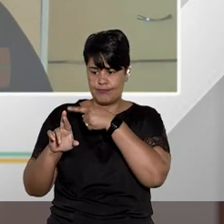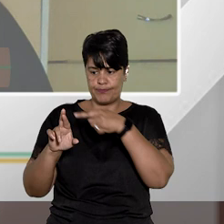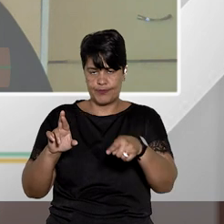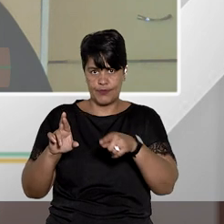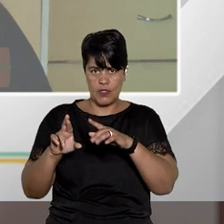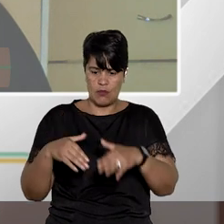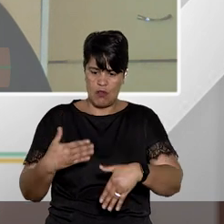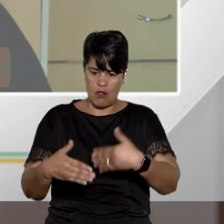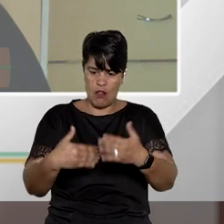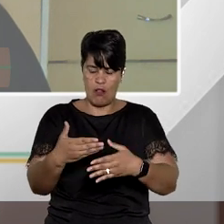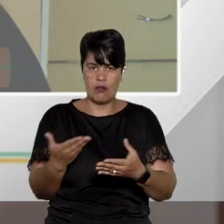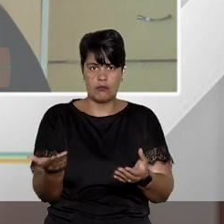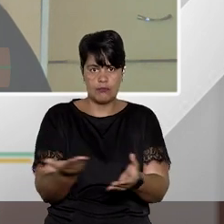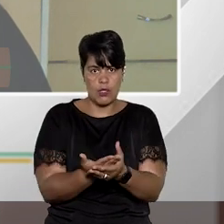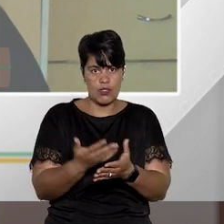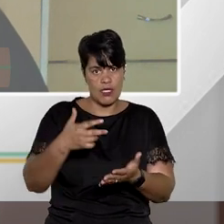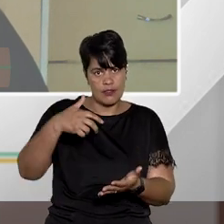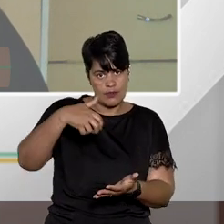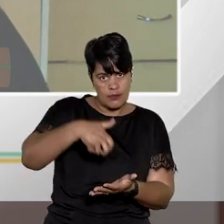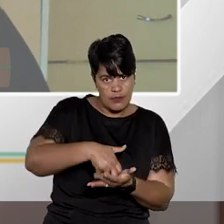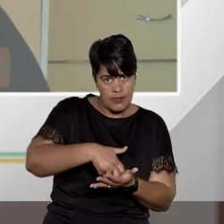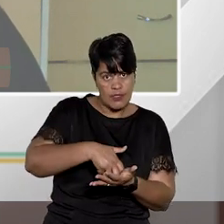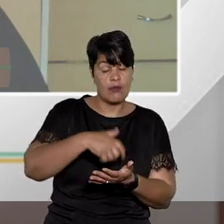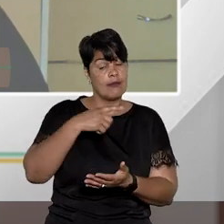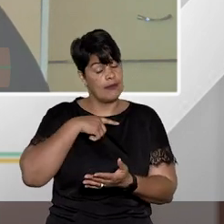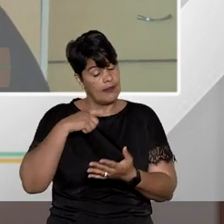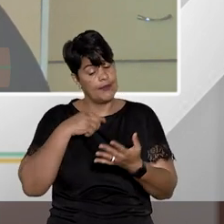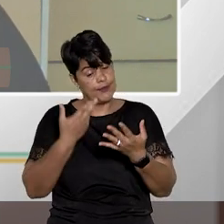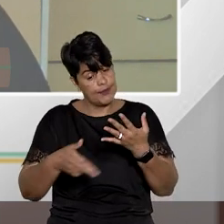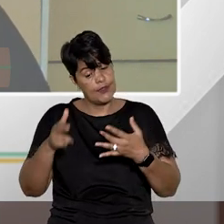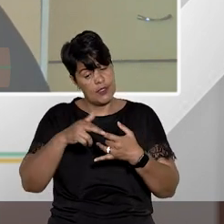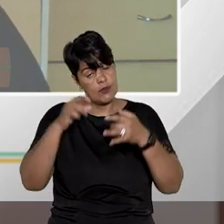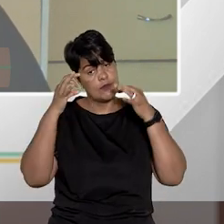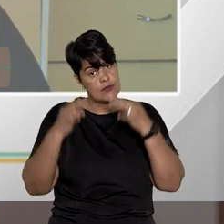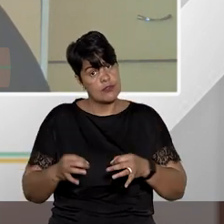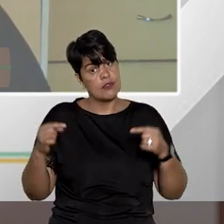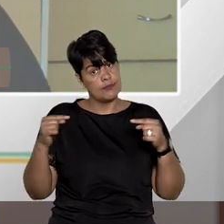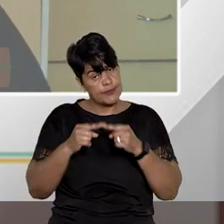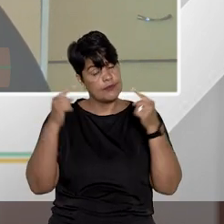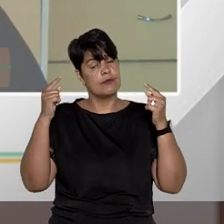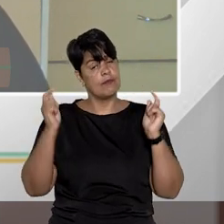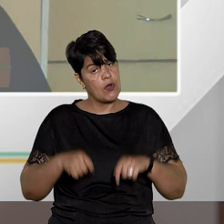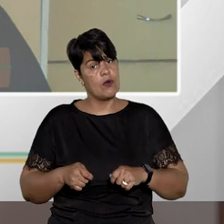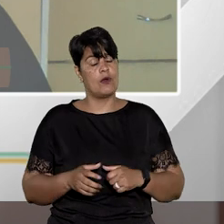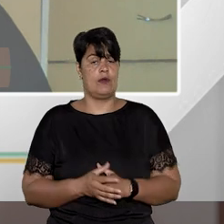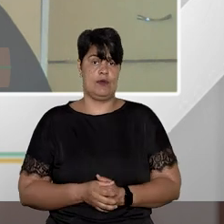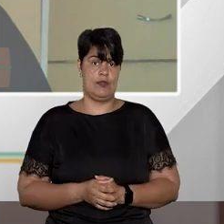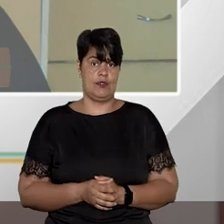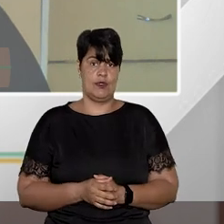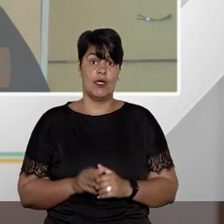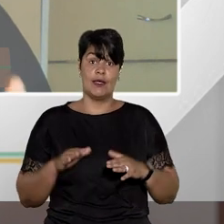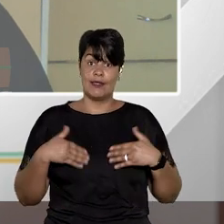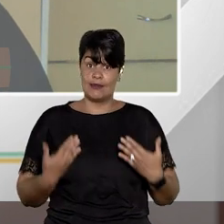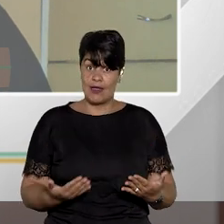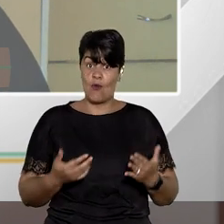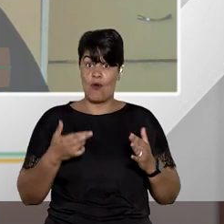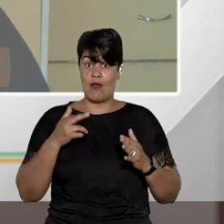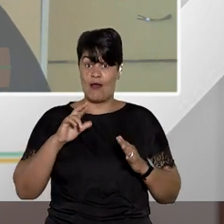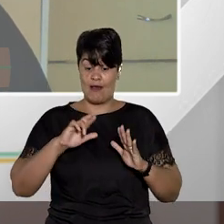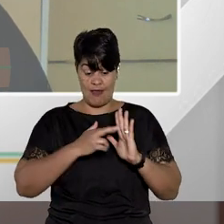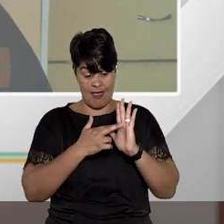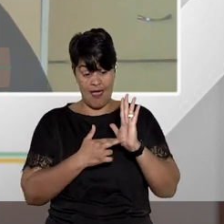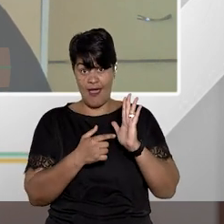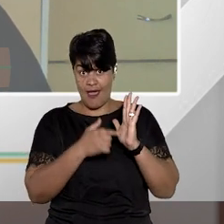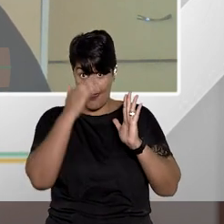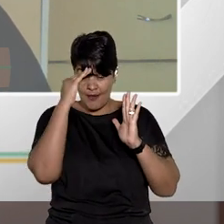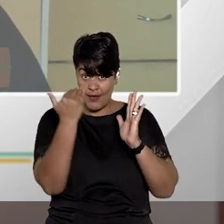no âmbito do processo penal, principalmente, um recurso cabível, que é o recurso sentido estrito. Então, como regra, eu não posso usar, porque